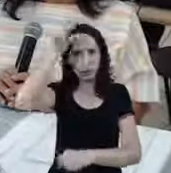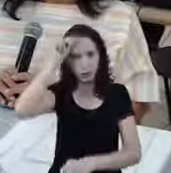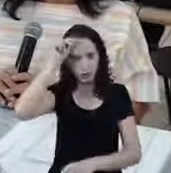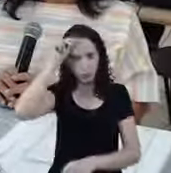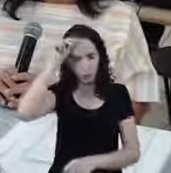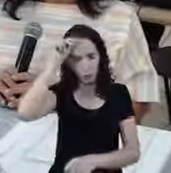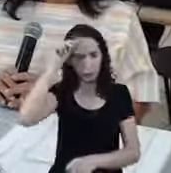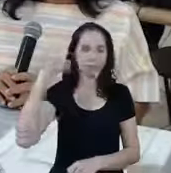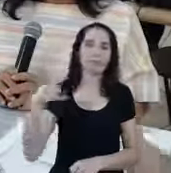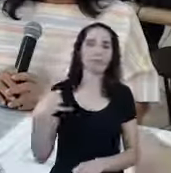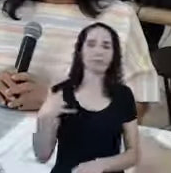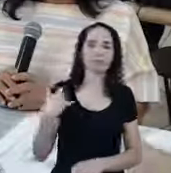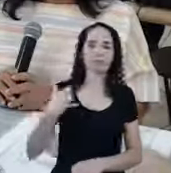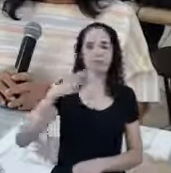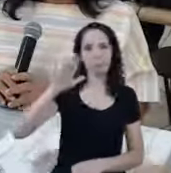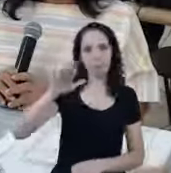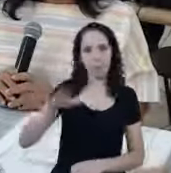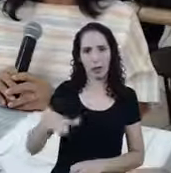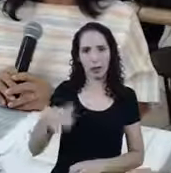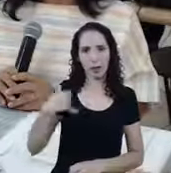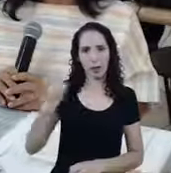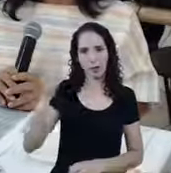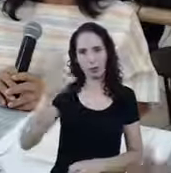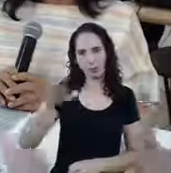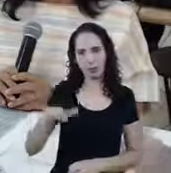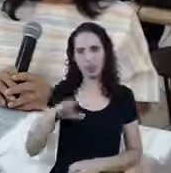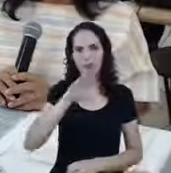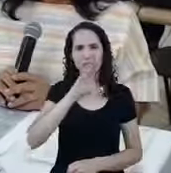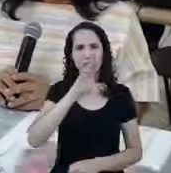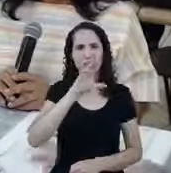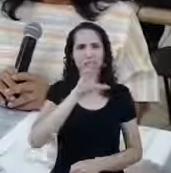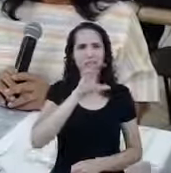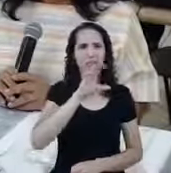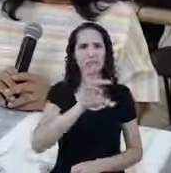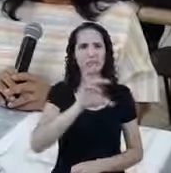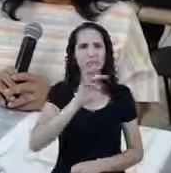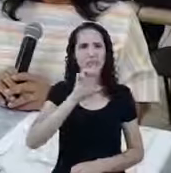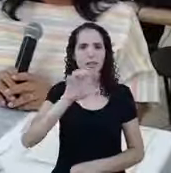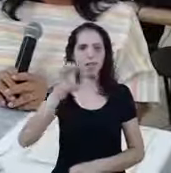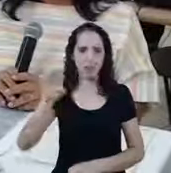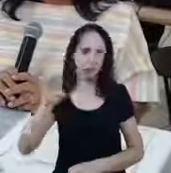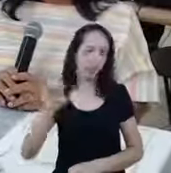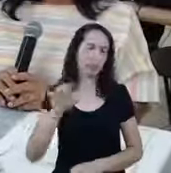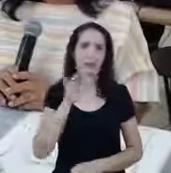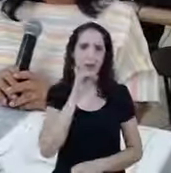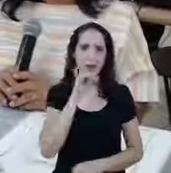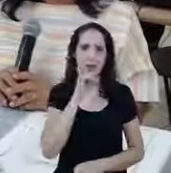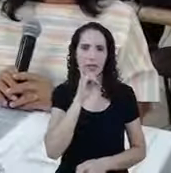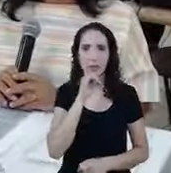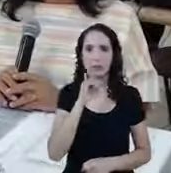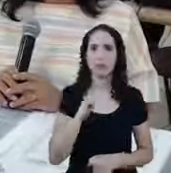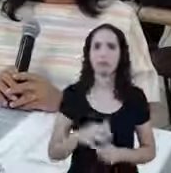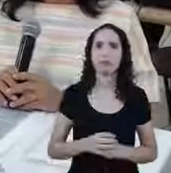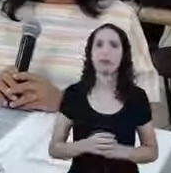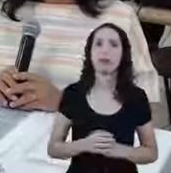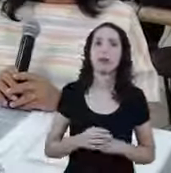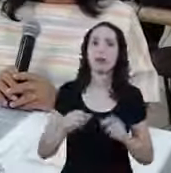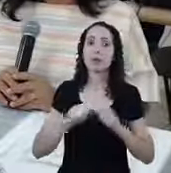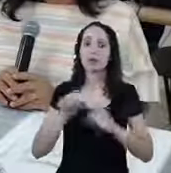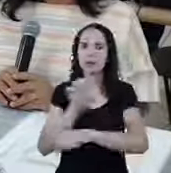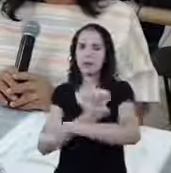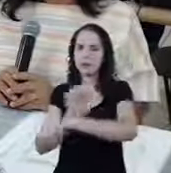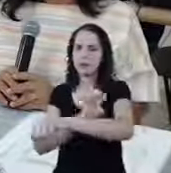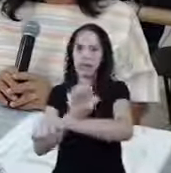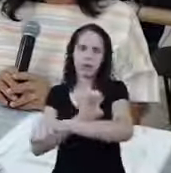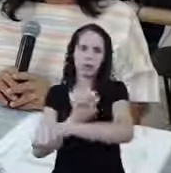Particular Via CEE Ou via Enfim Qualquer uma dessas agências Ele tem Quando ele fez Ele